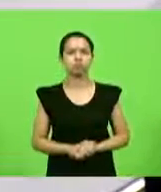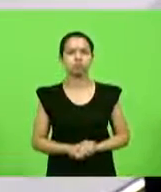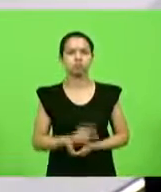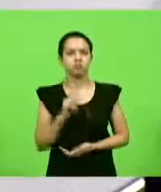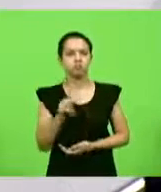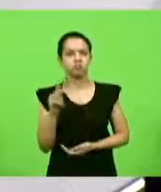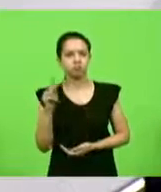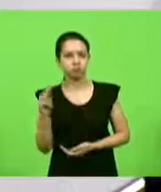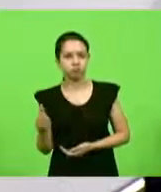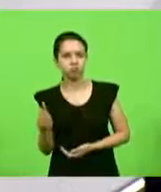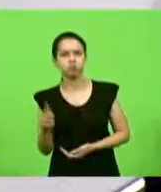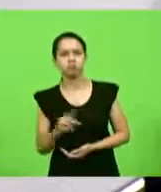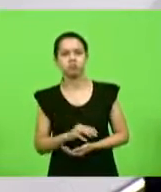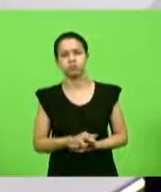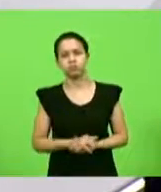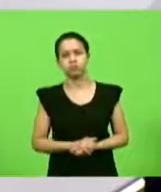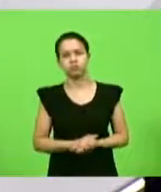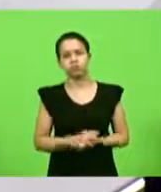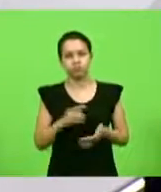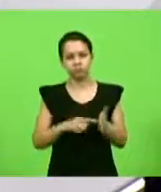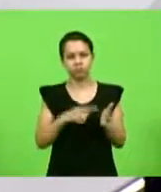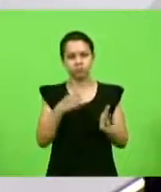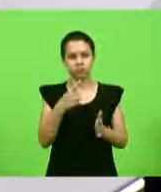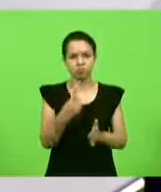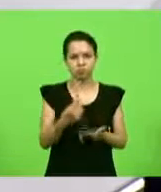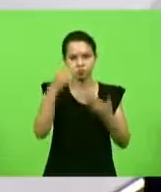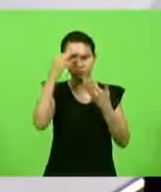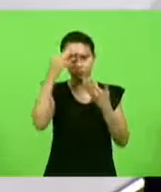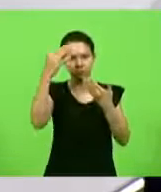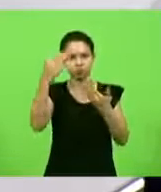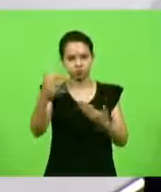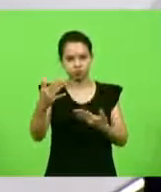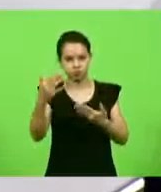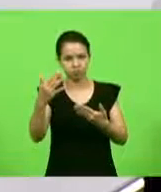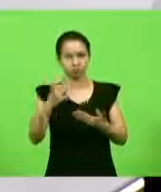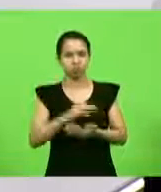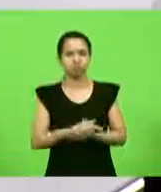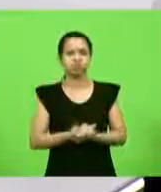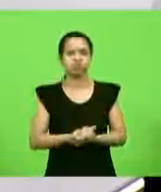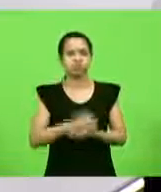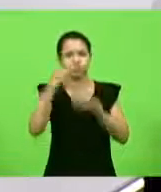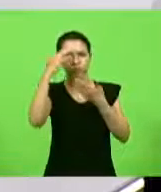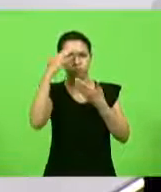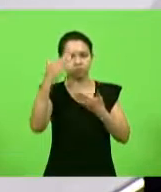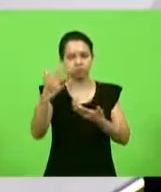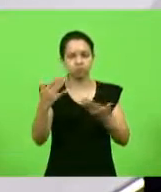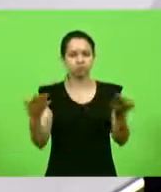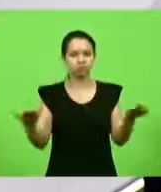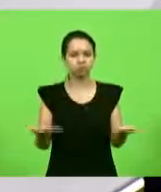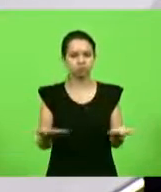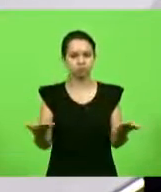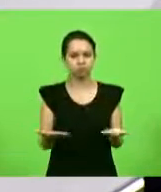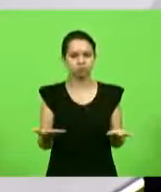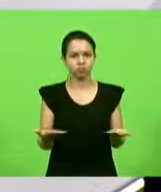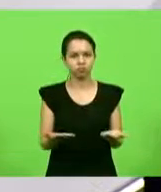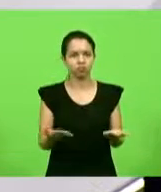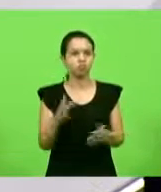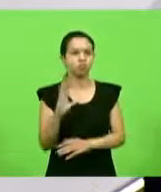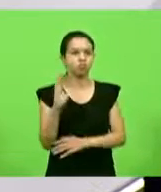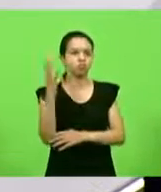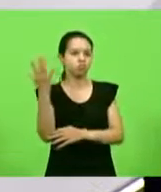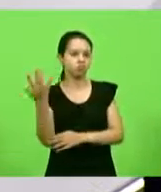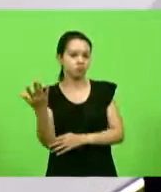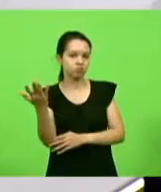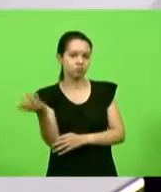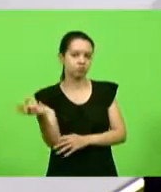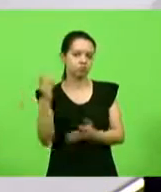Primeiro, deputado Kennedy, para agradecer, agradecer hoje o que aconteceu no período da